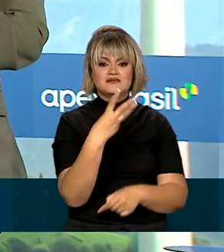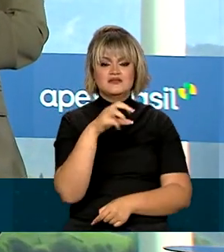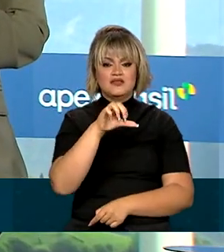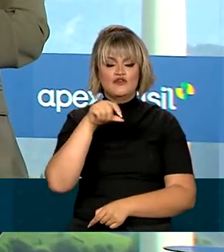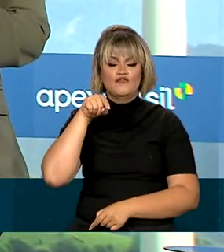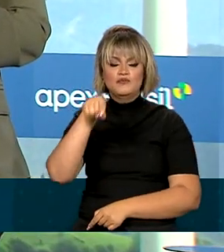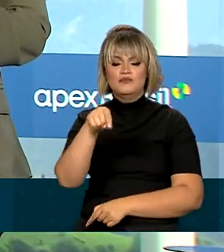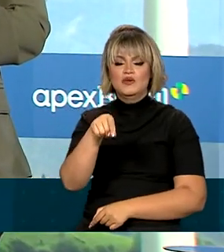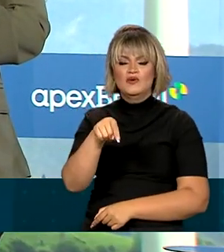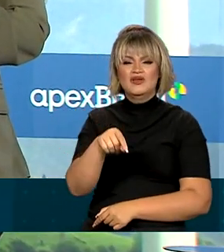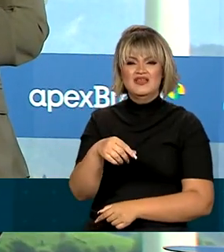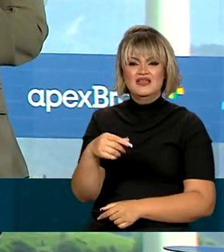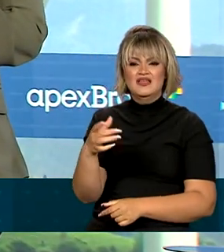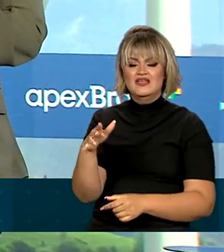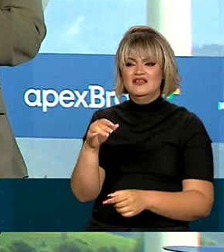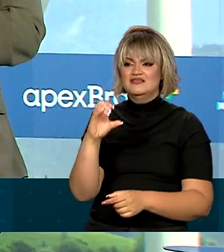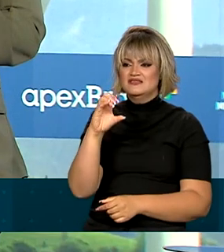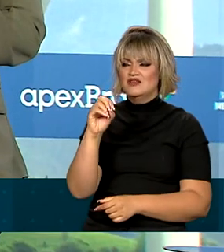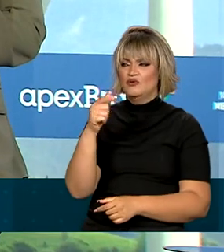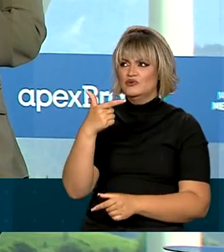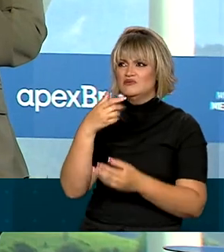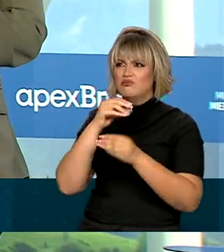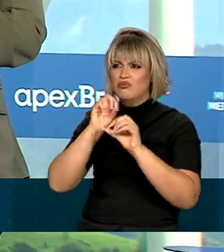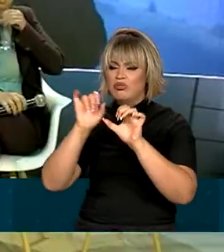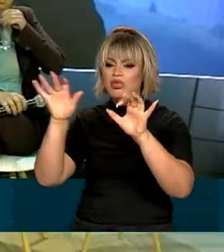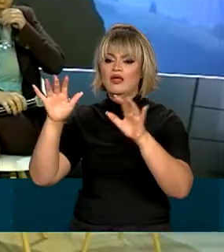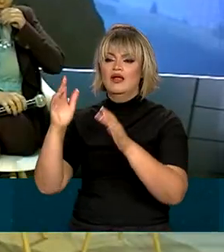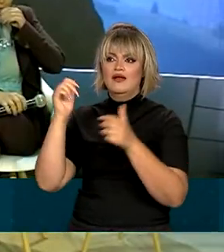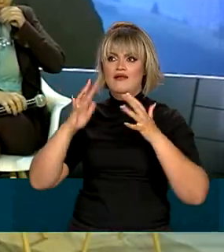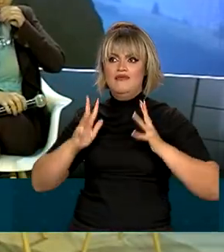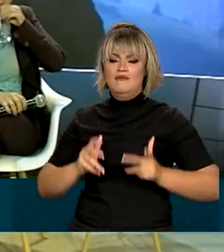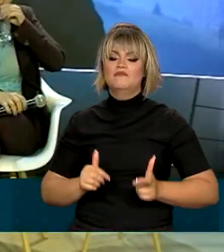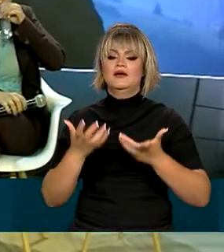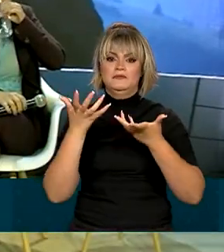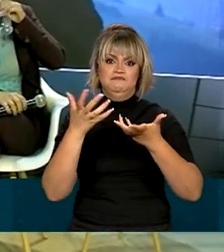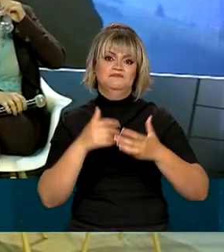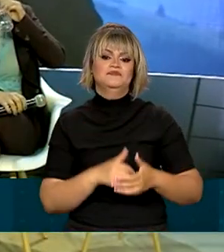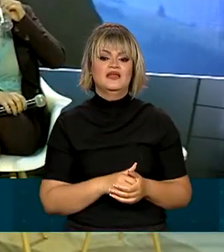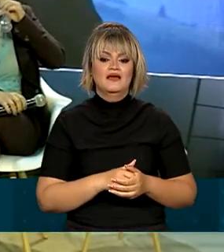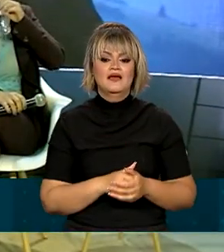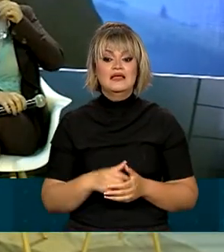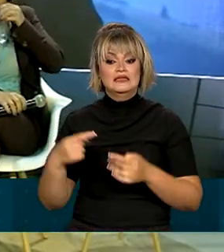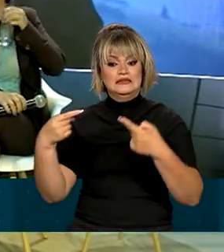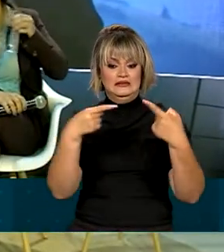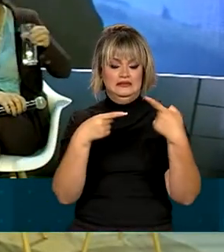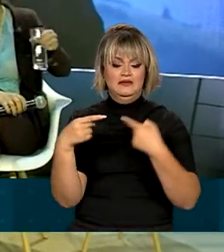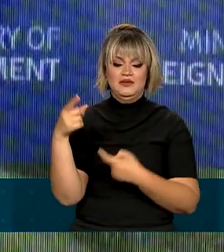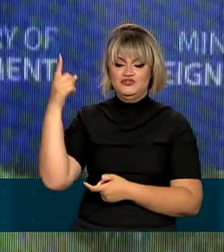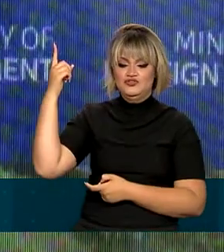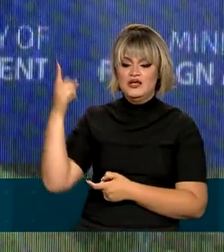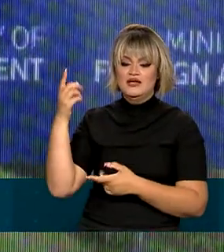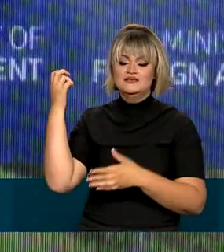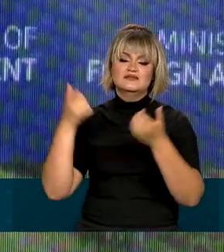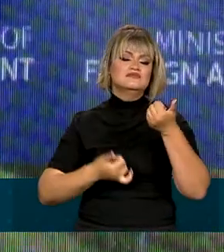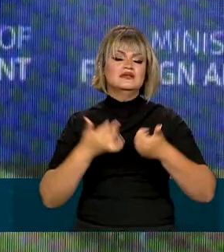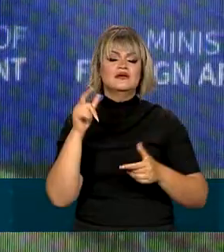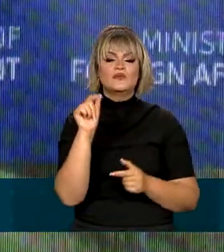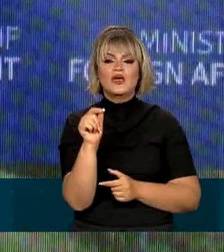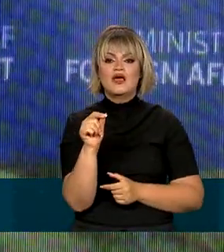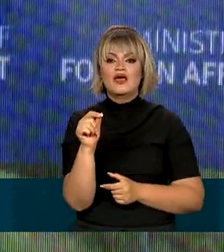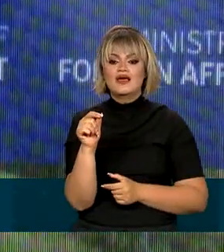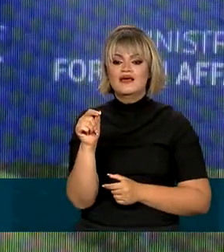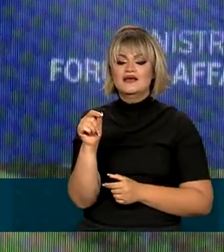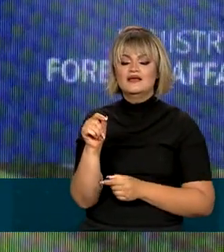10 milhões de toneladas de carbono da atmosfera. Durante o debate, os participantes da COP ressaltaram que a